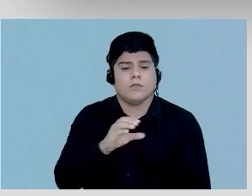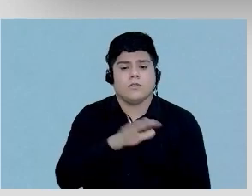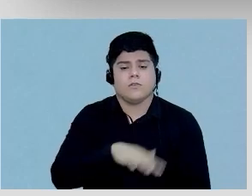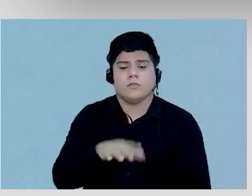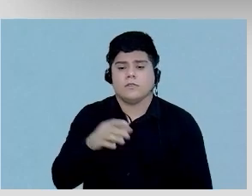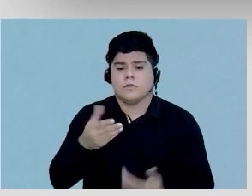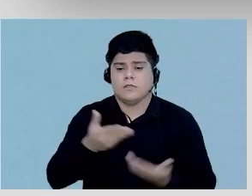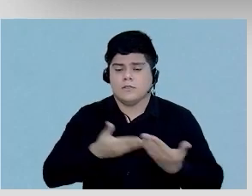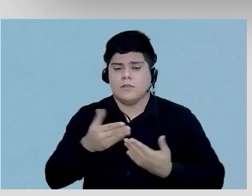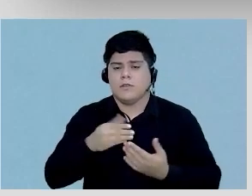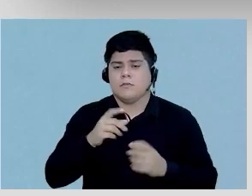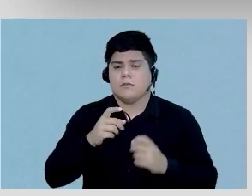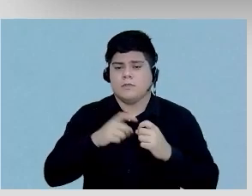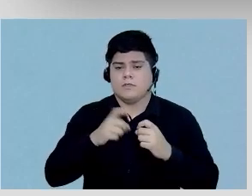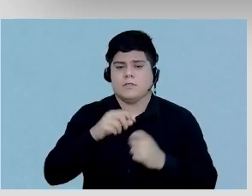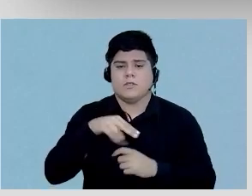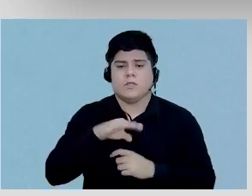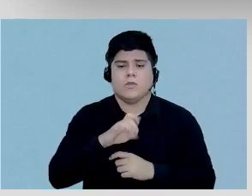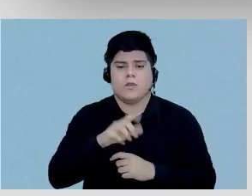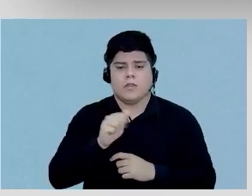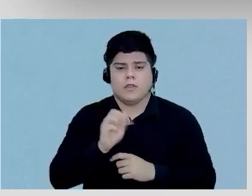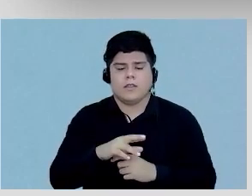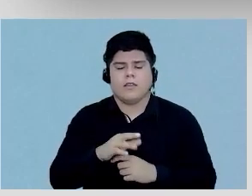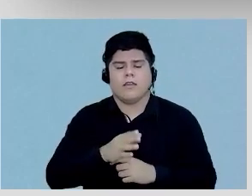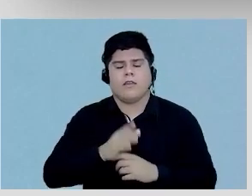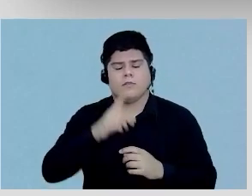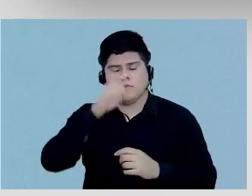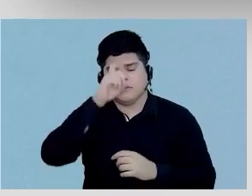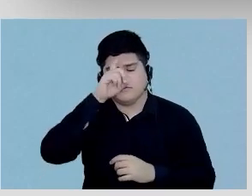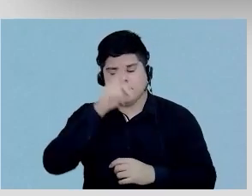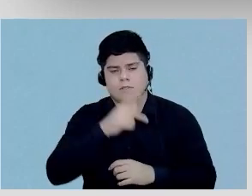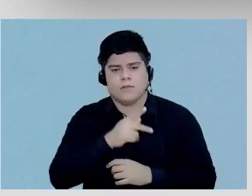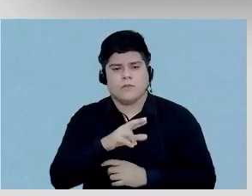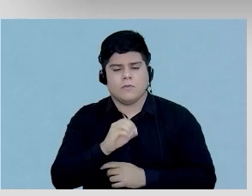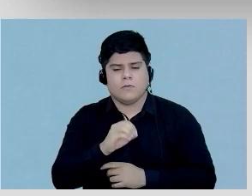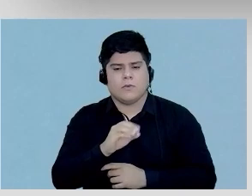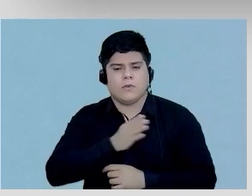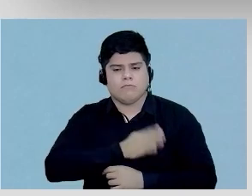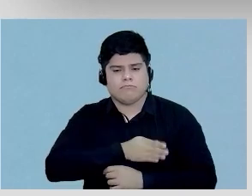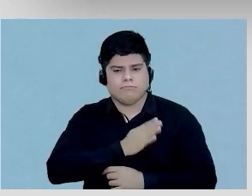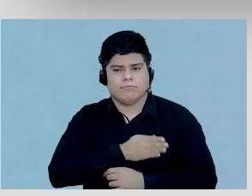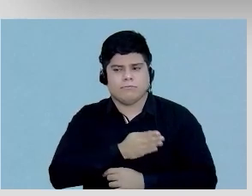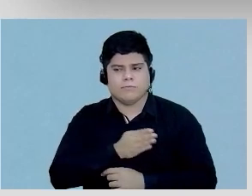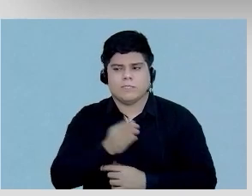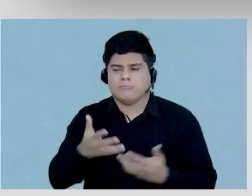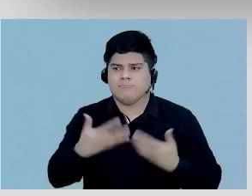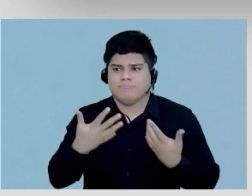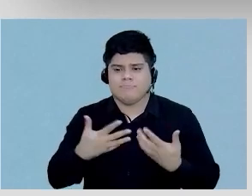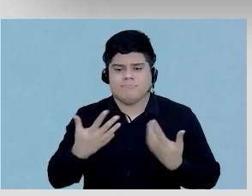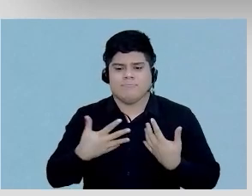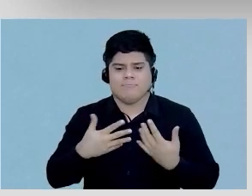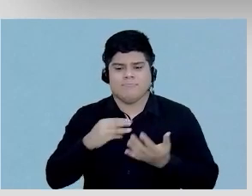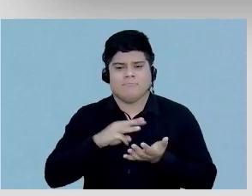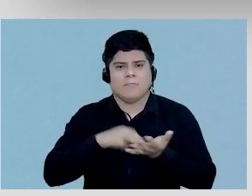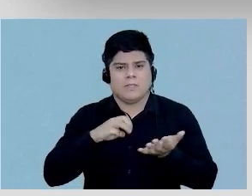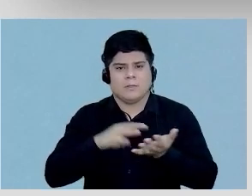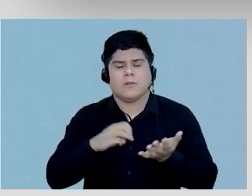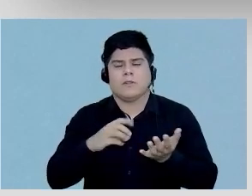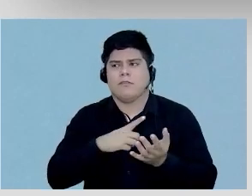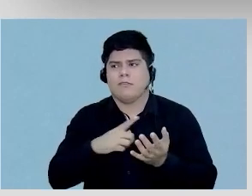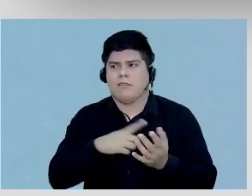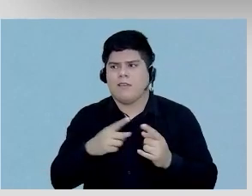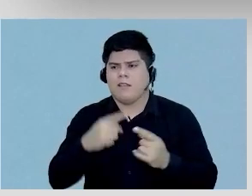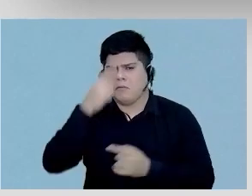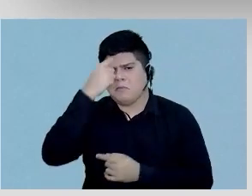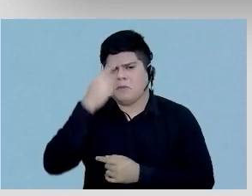Medicina Nuclear do Hospital Procardíaco, é um entusiasta do método, um profissional com perfil